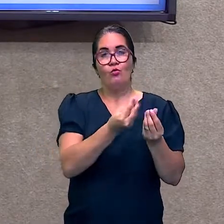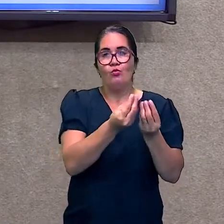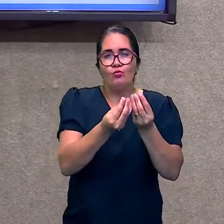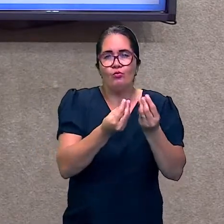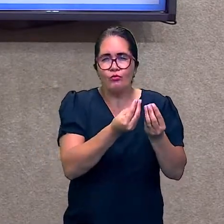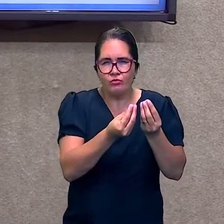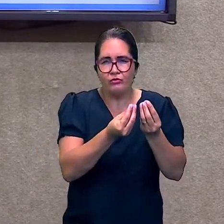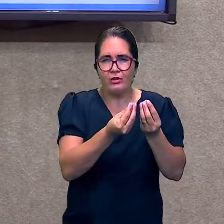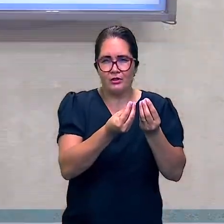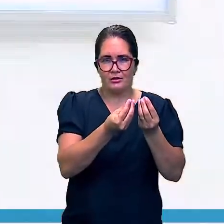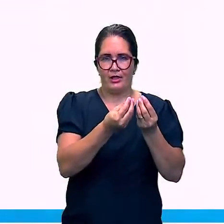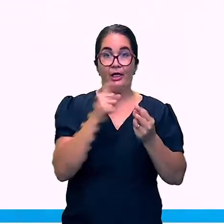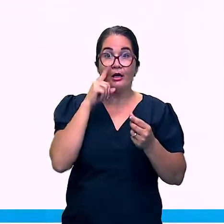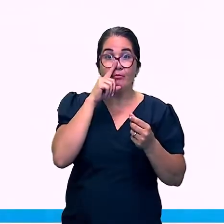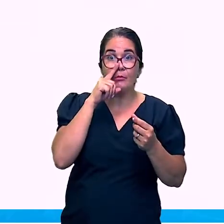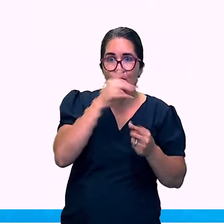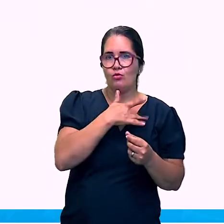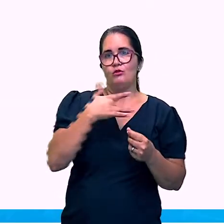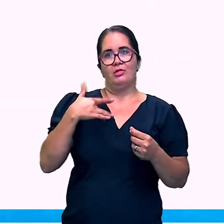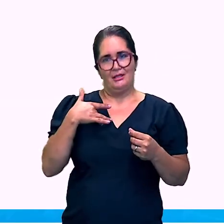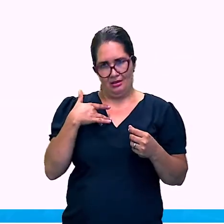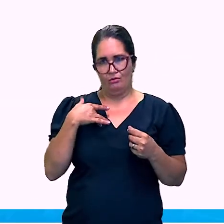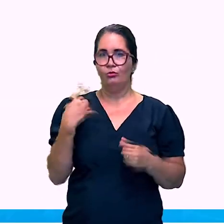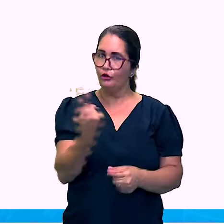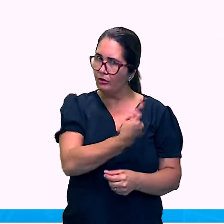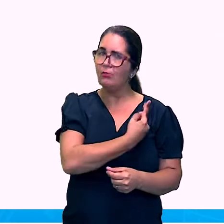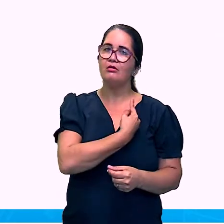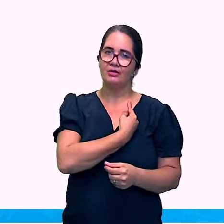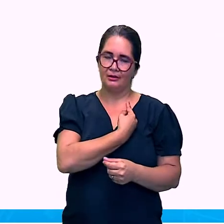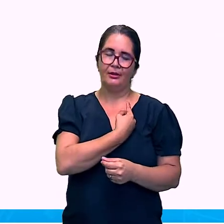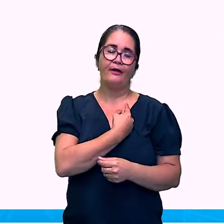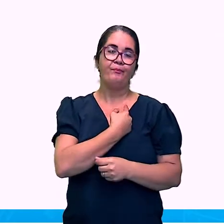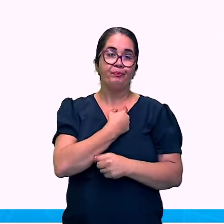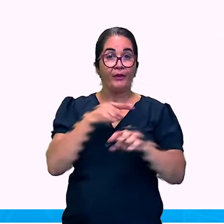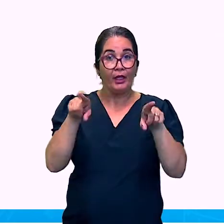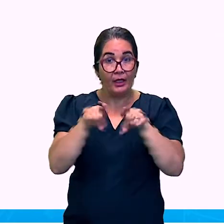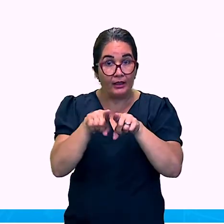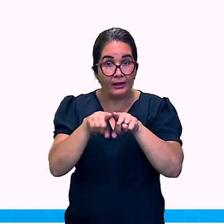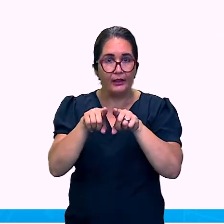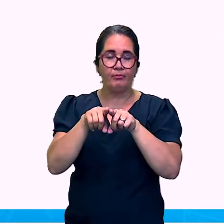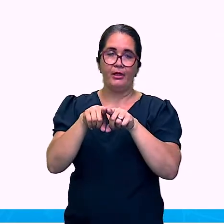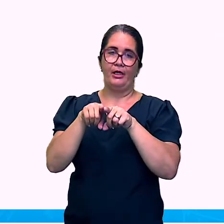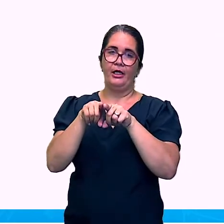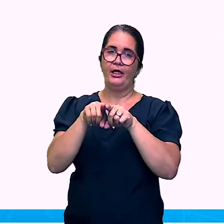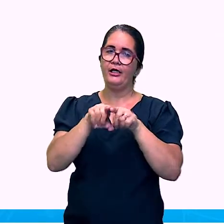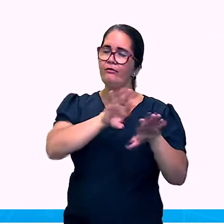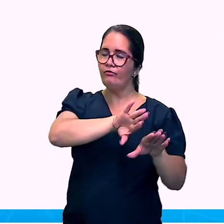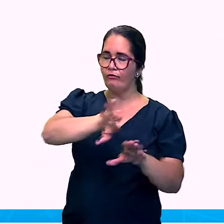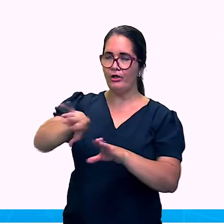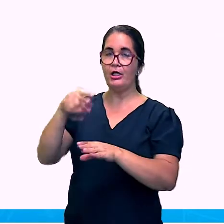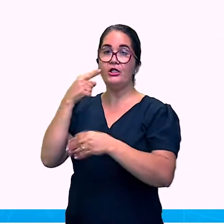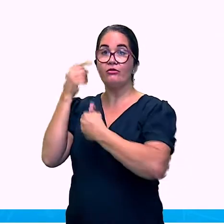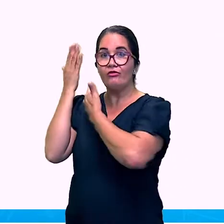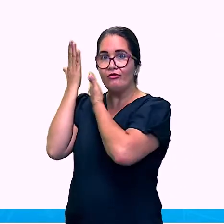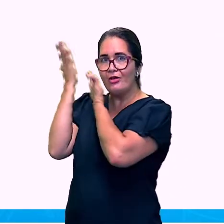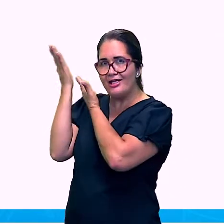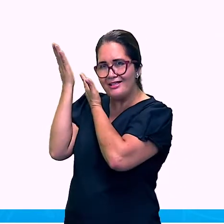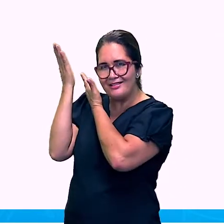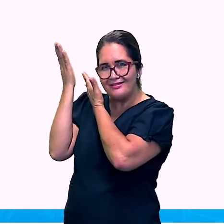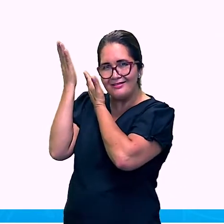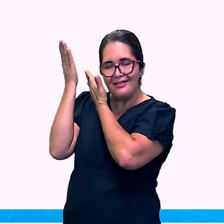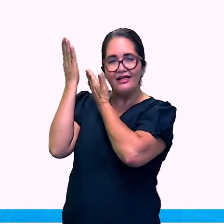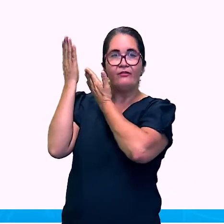criou. O compasso. Que é de grande importância. Na matemática. Para os